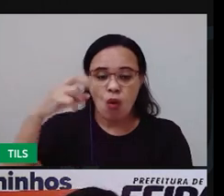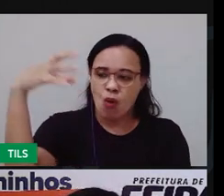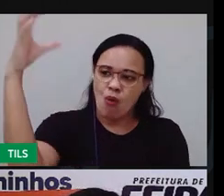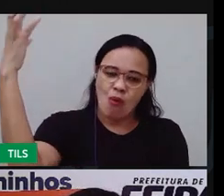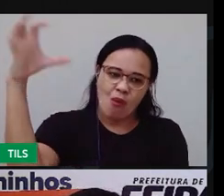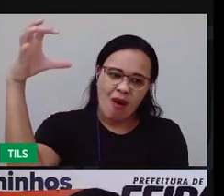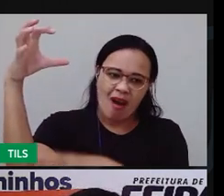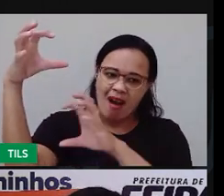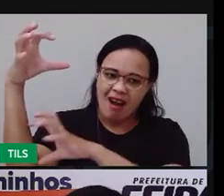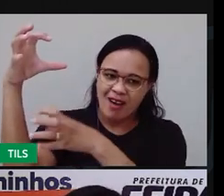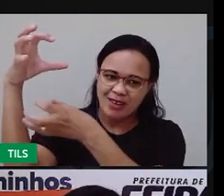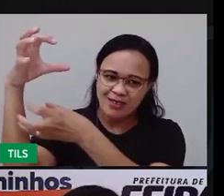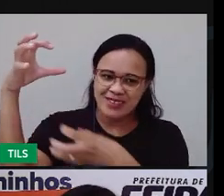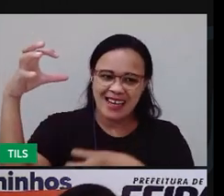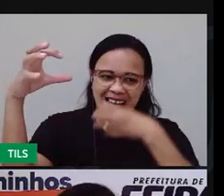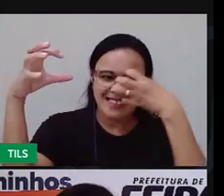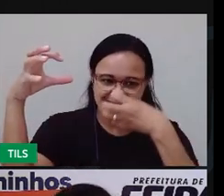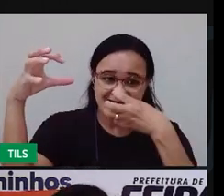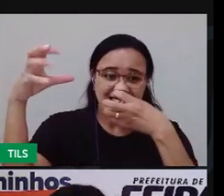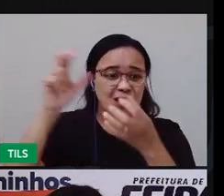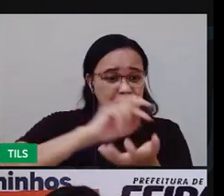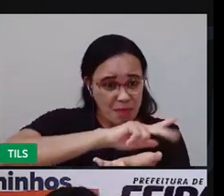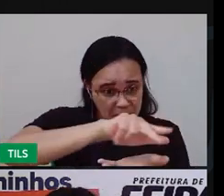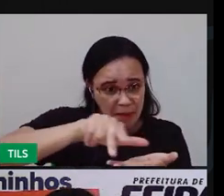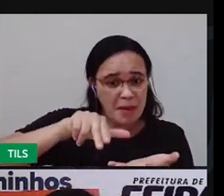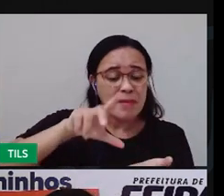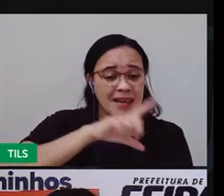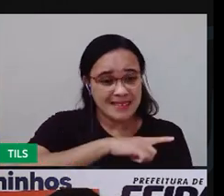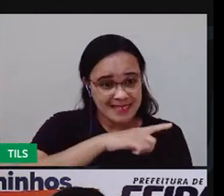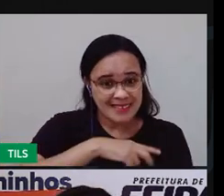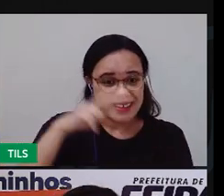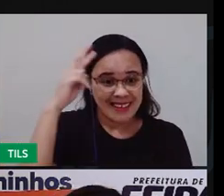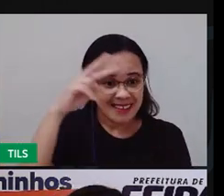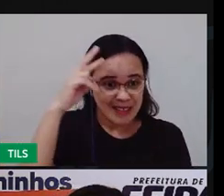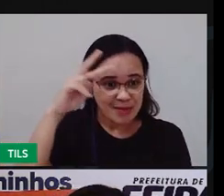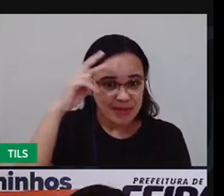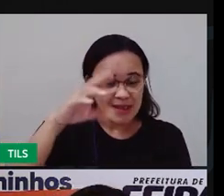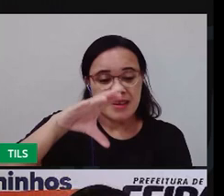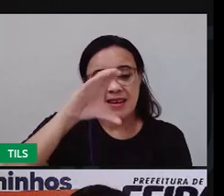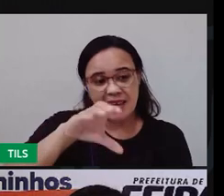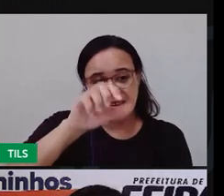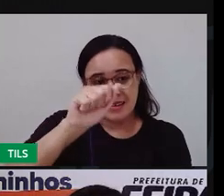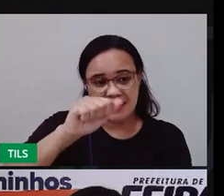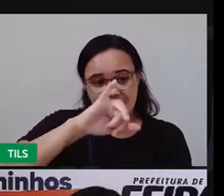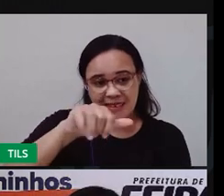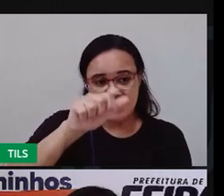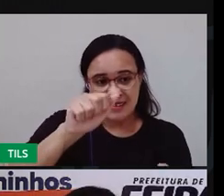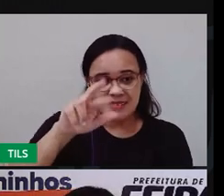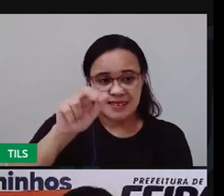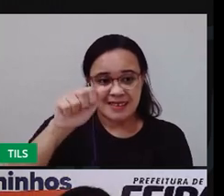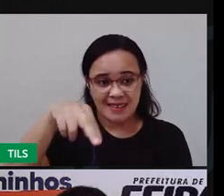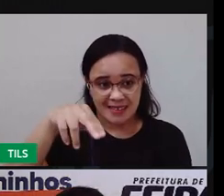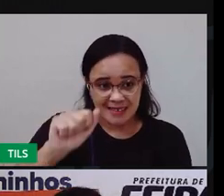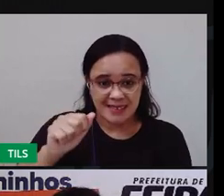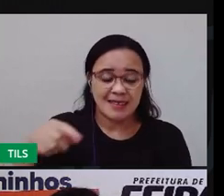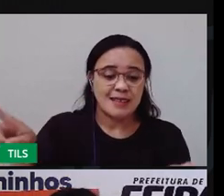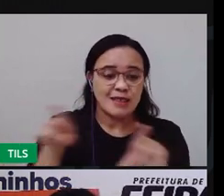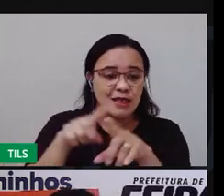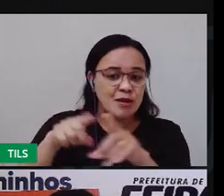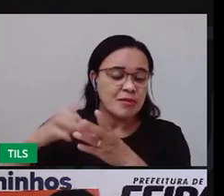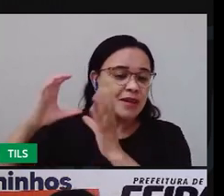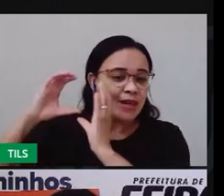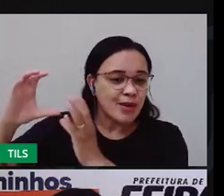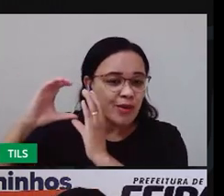cajarana, o coqueiro, a